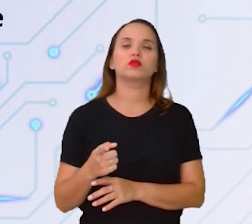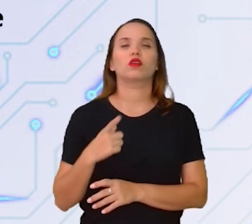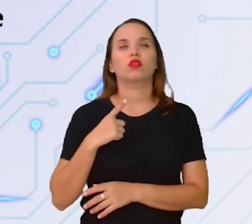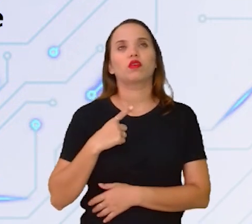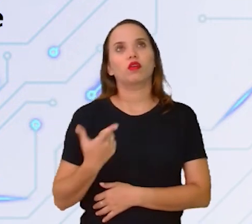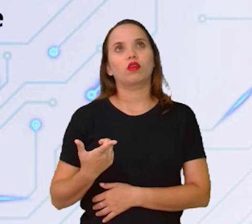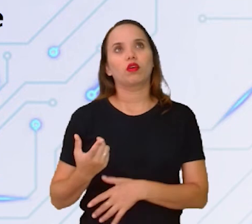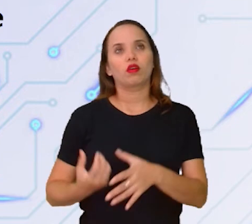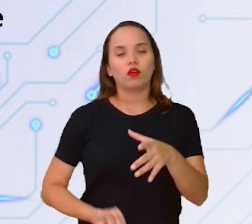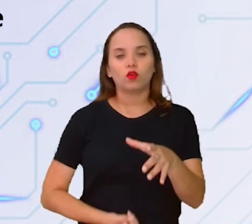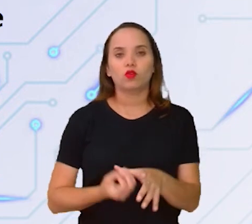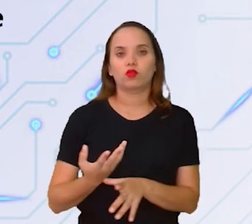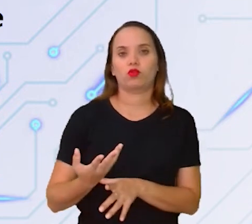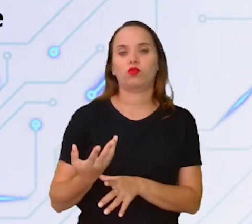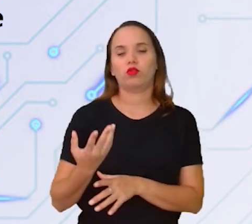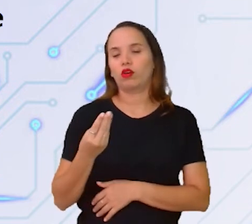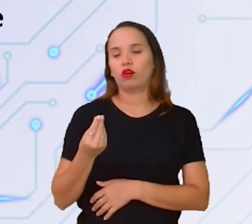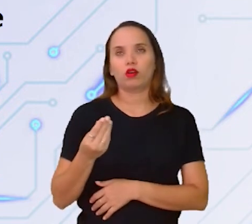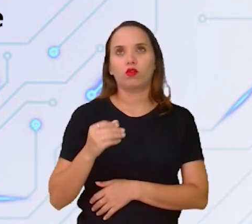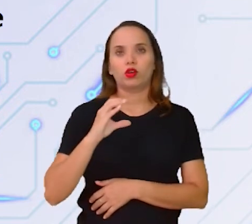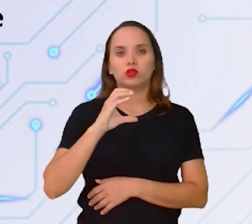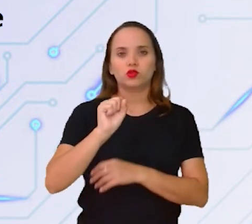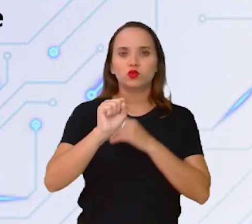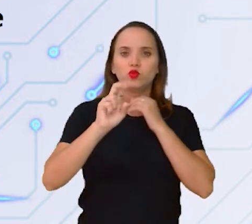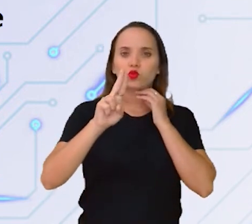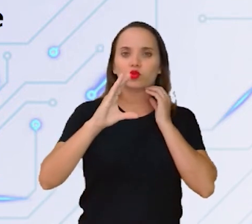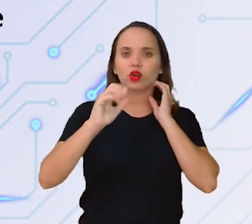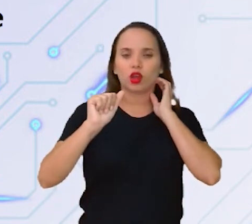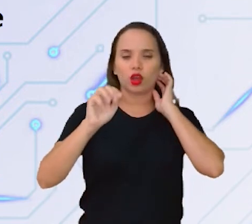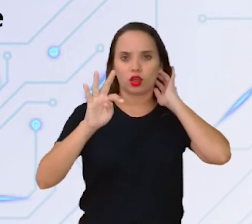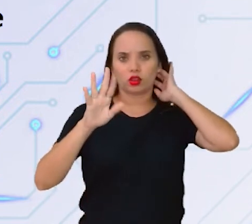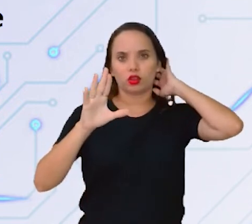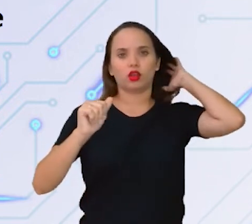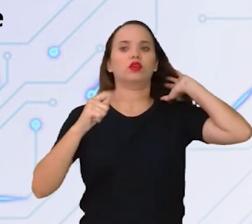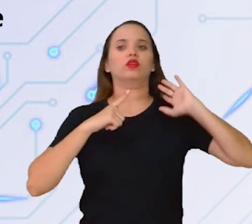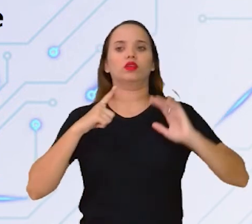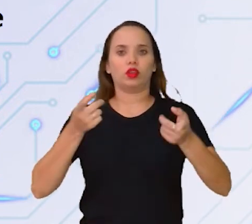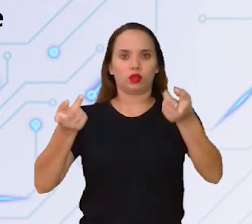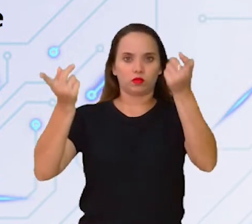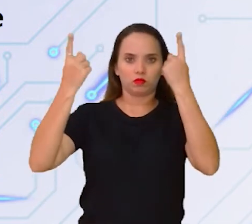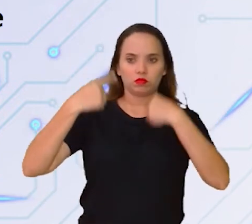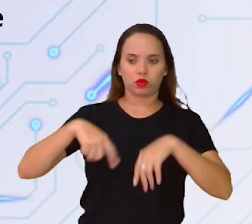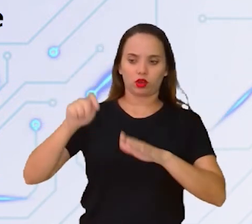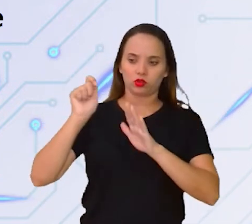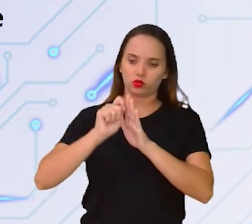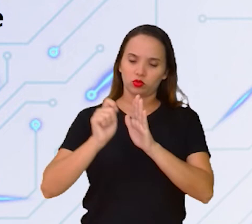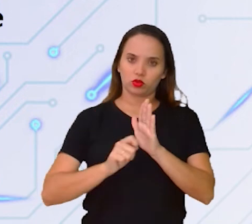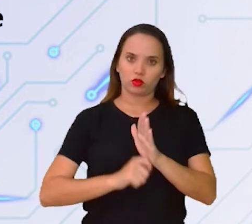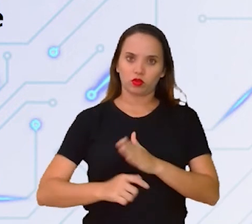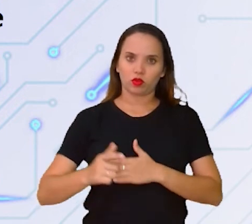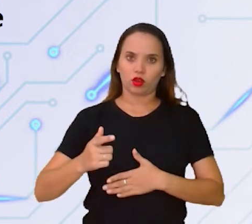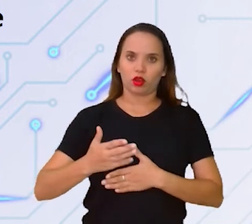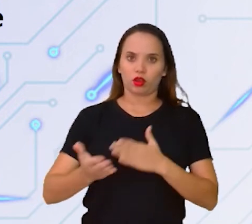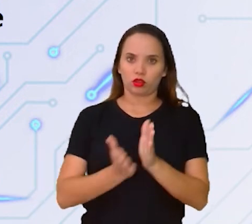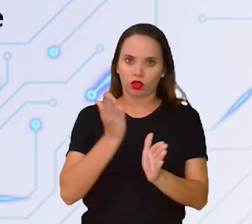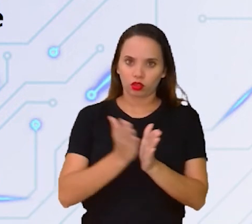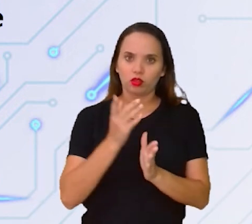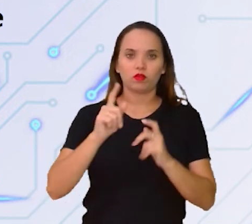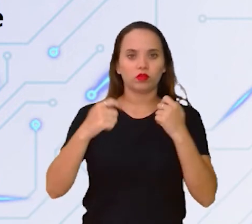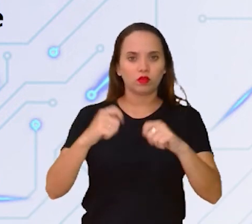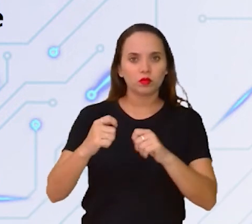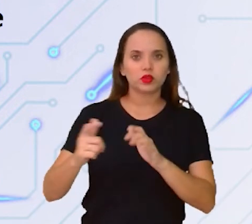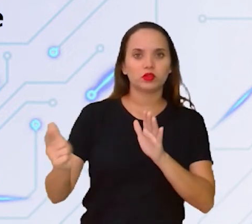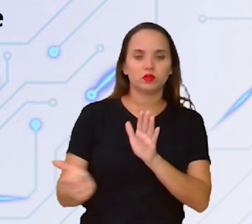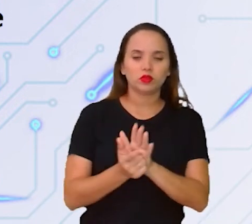sucata, vamos dizer assim, Carla? E tem aquele caderninho ali que você vai, por exemplo, escrever a funcionalidade daquilo ali. Ou seja,